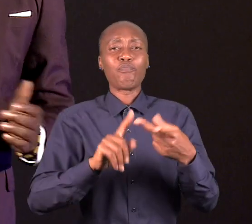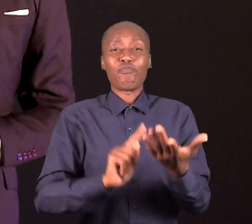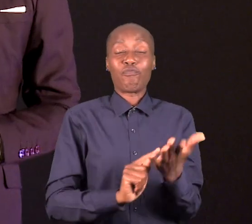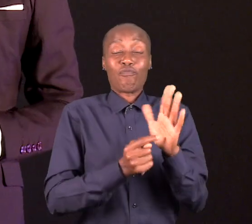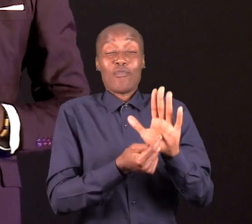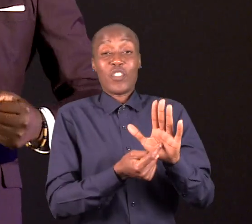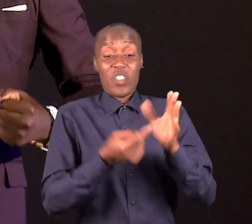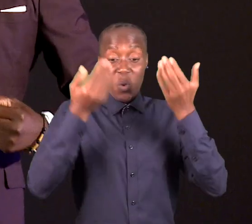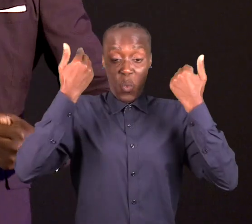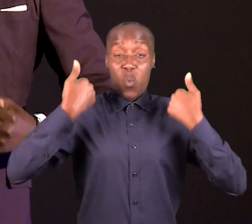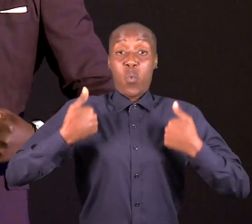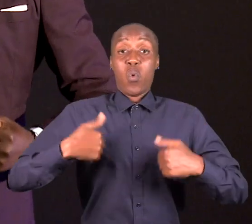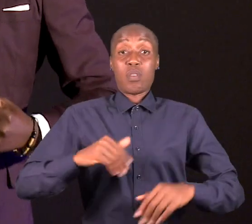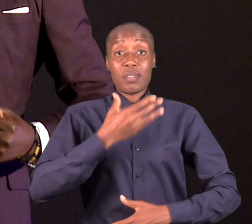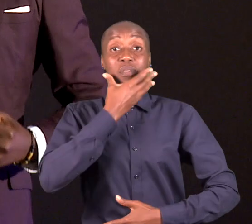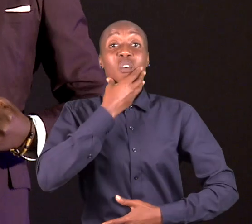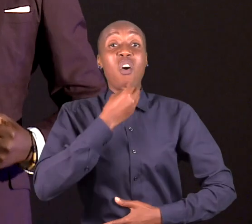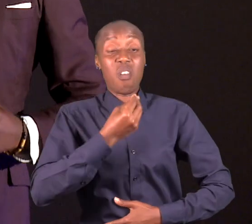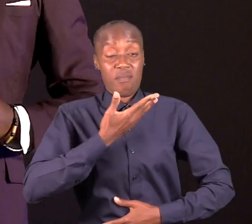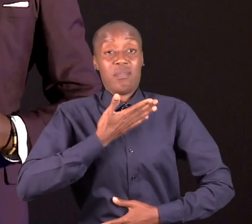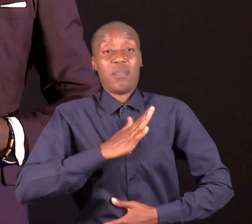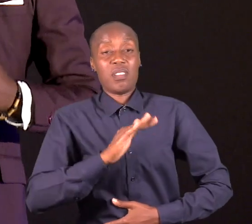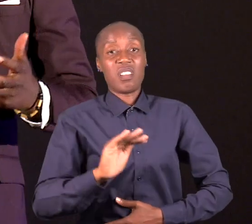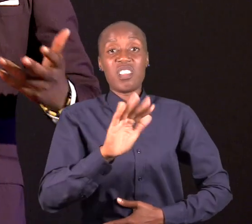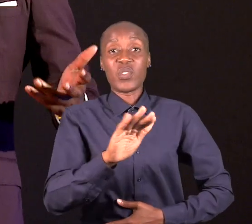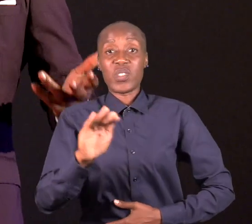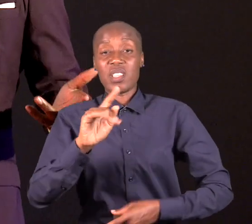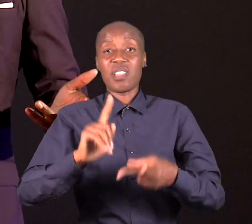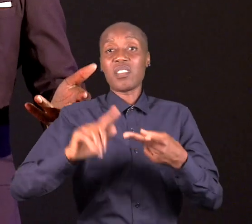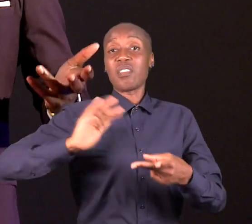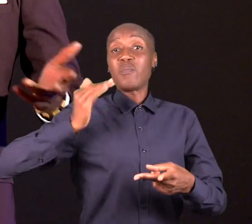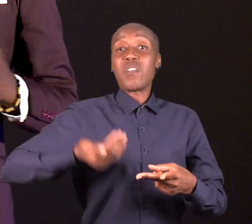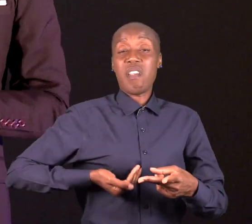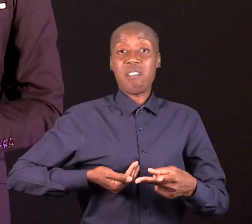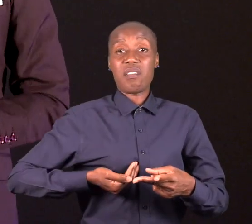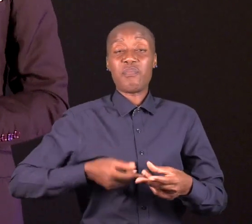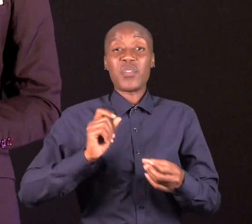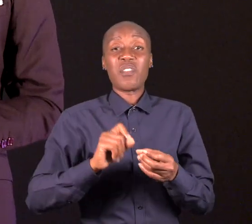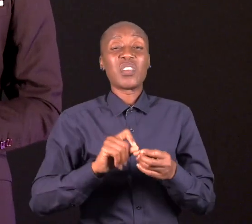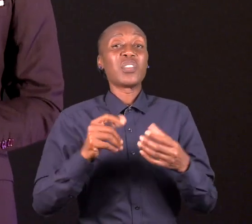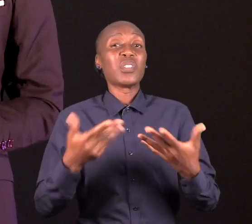físicos para demonstrar masculinidade diante da sociedade e mulheres.